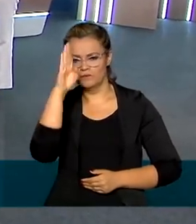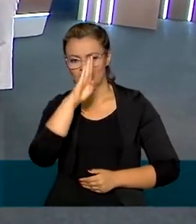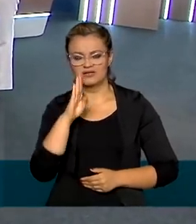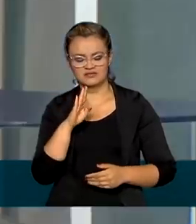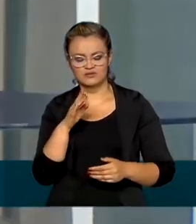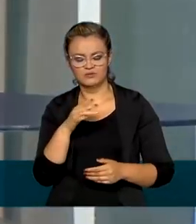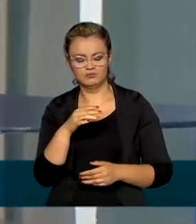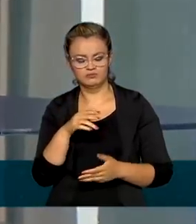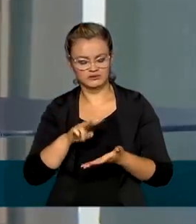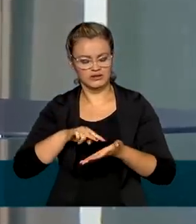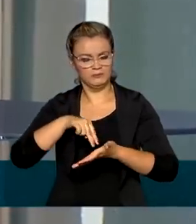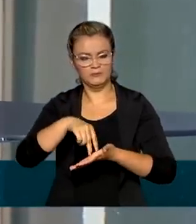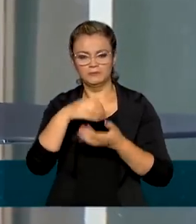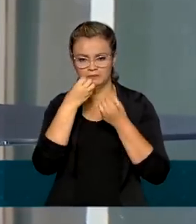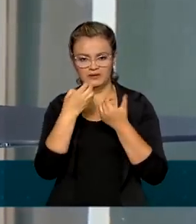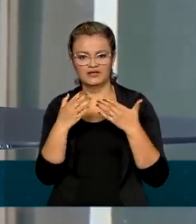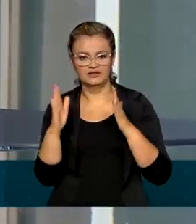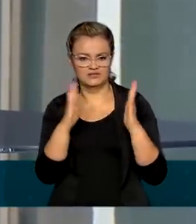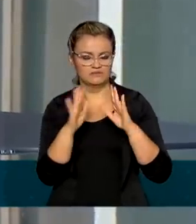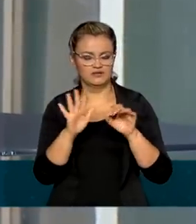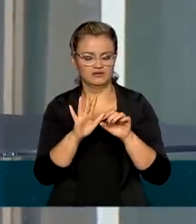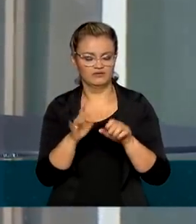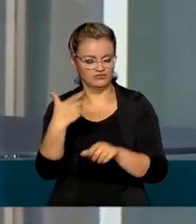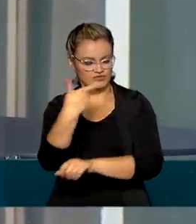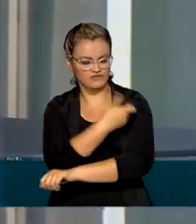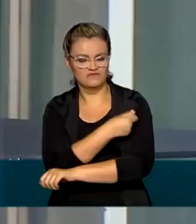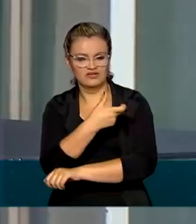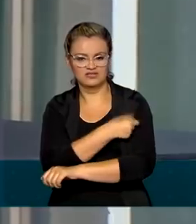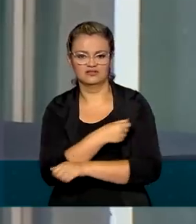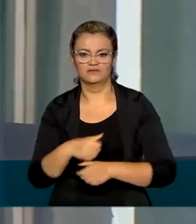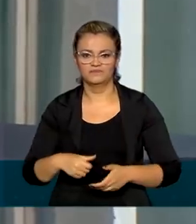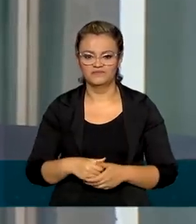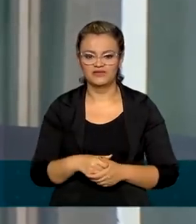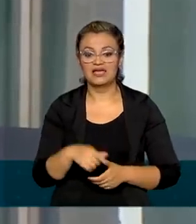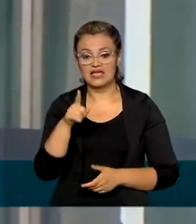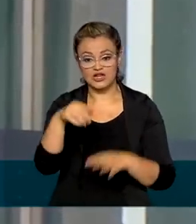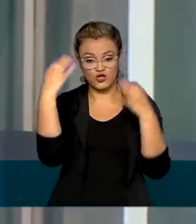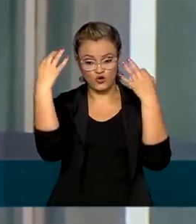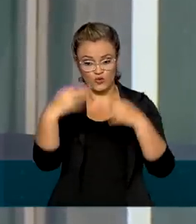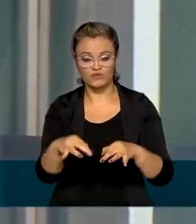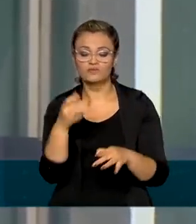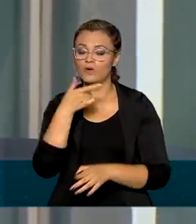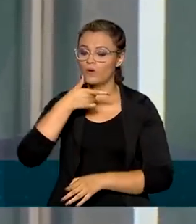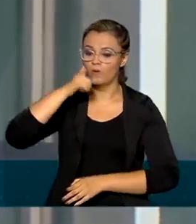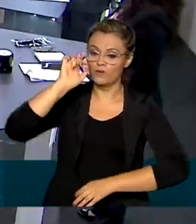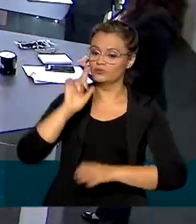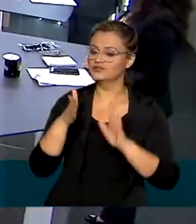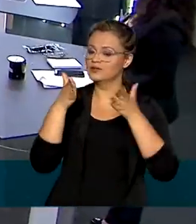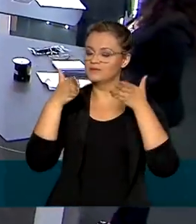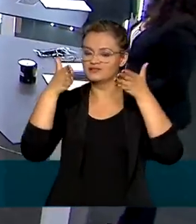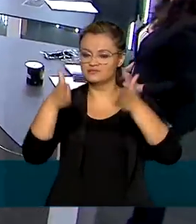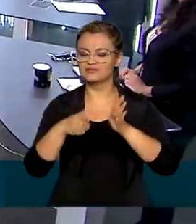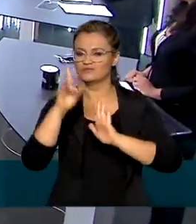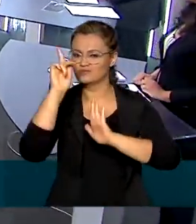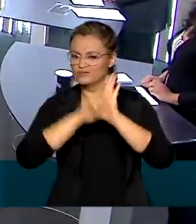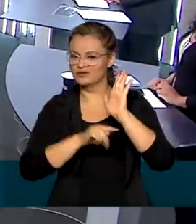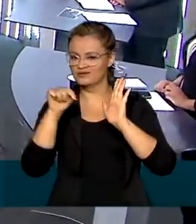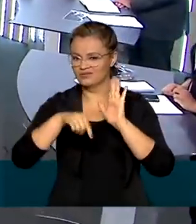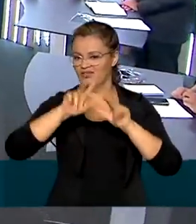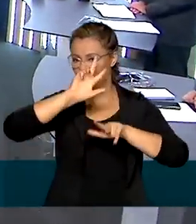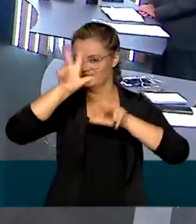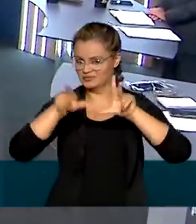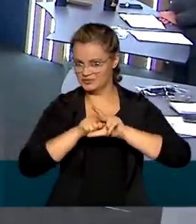favorável em relação à vacinação contra a Covid-19. A afirmação foi dada durante sua participação no programa Sem